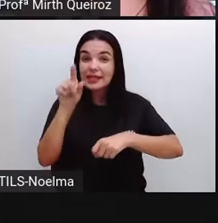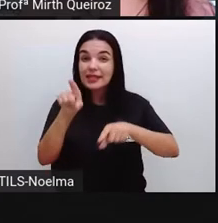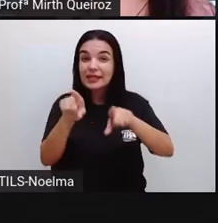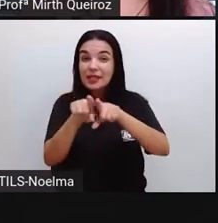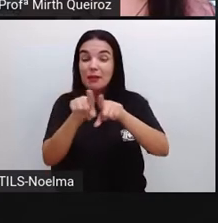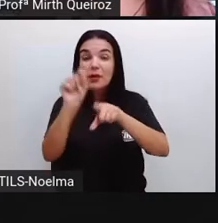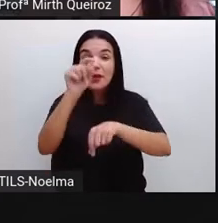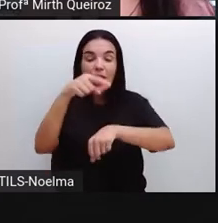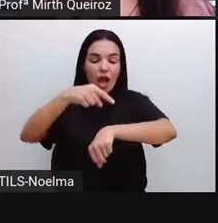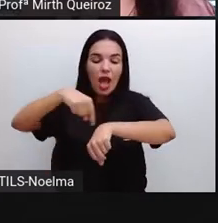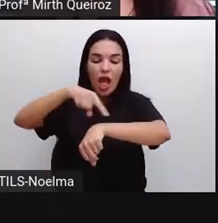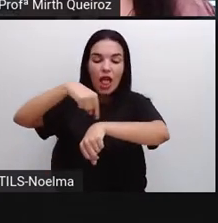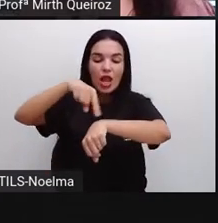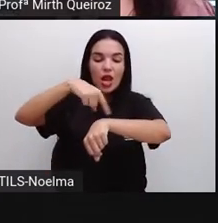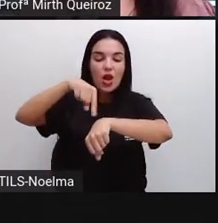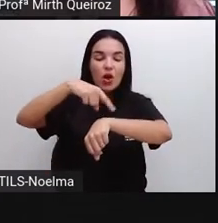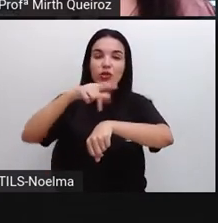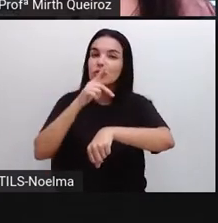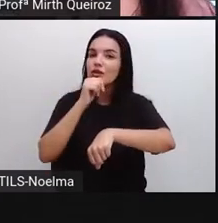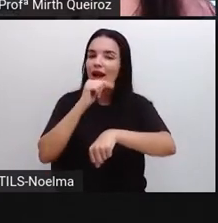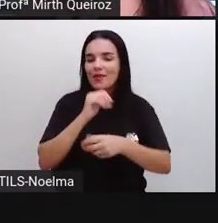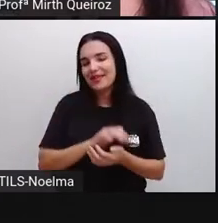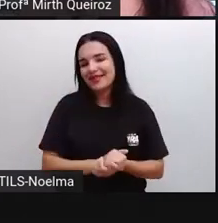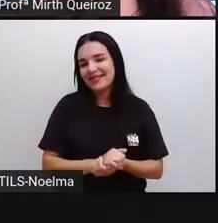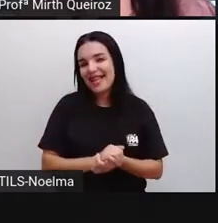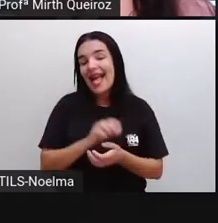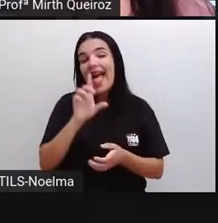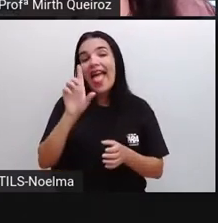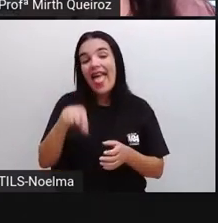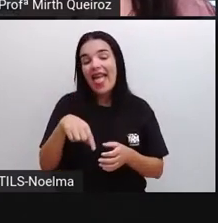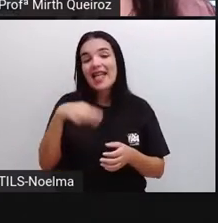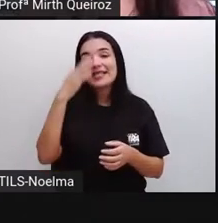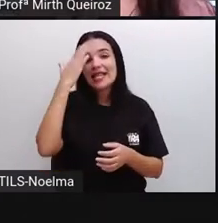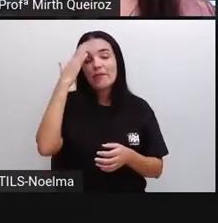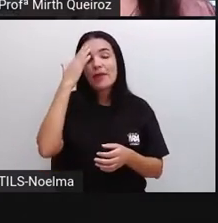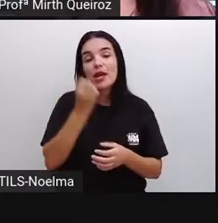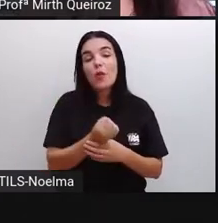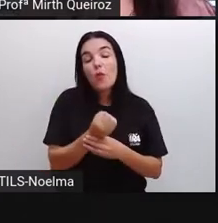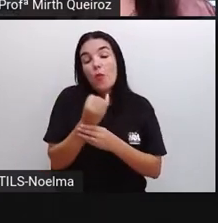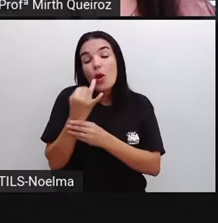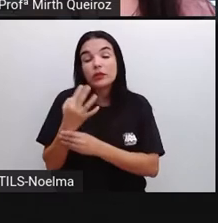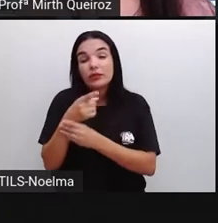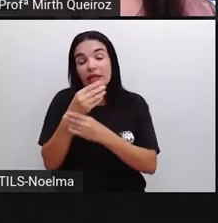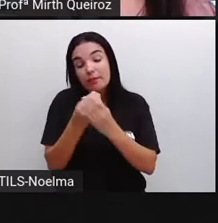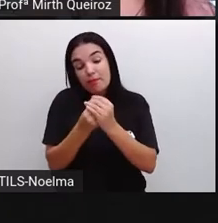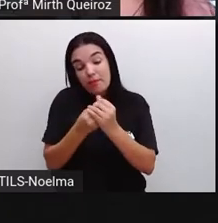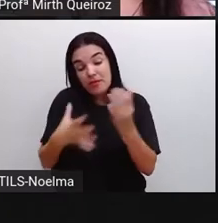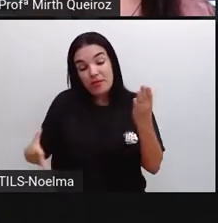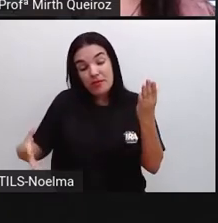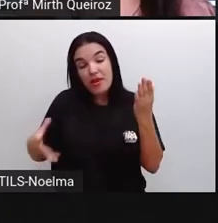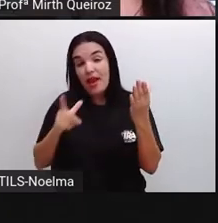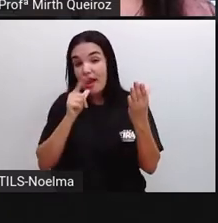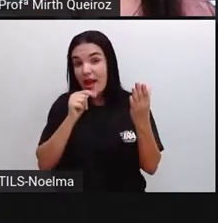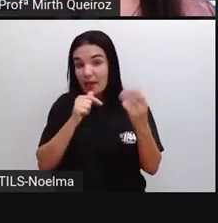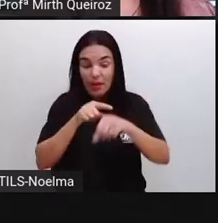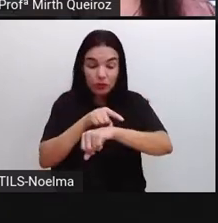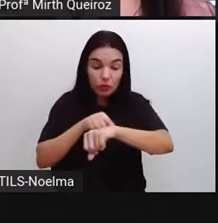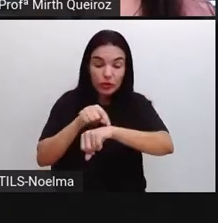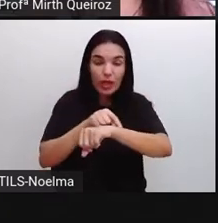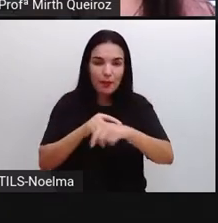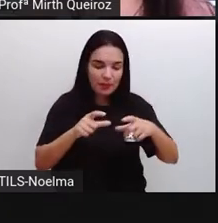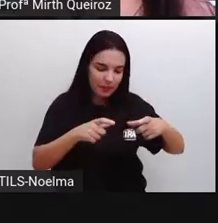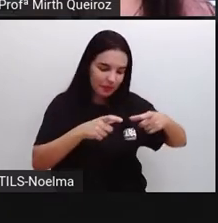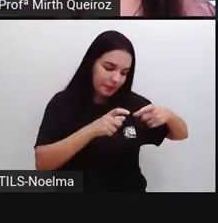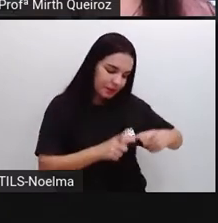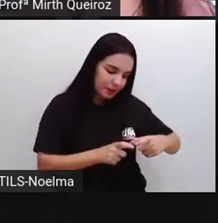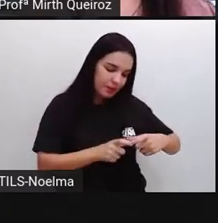a medição volumétrica de água, ou seja, para se saber quanto você gastou de água durante determinado período.